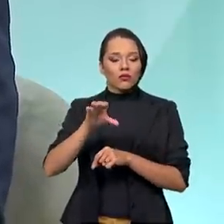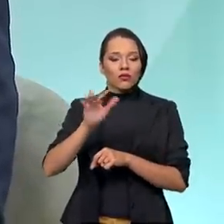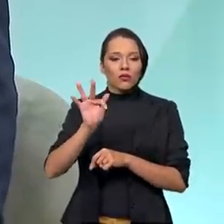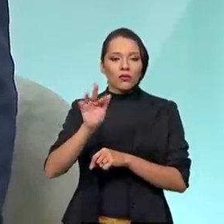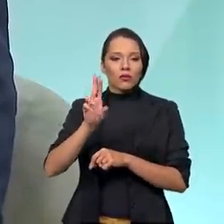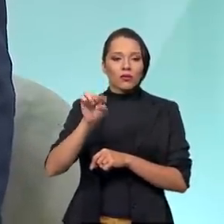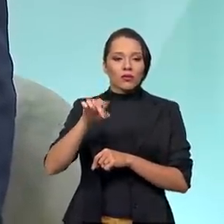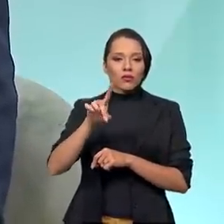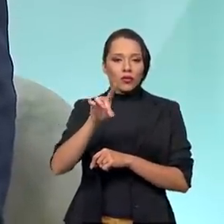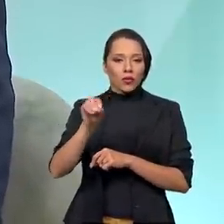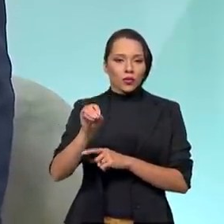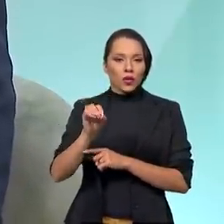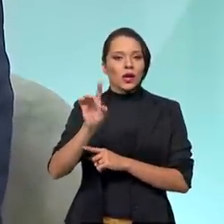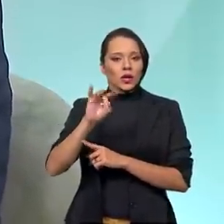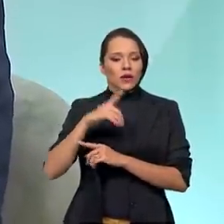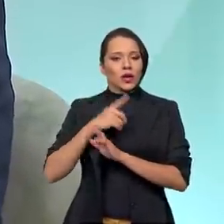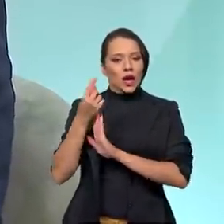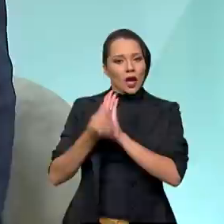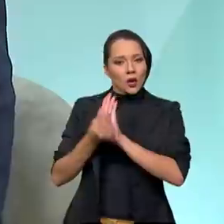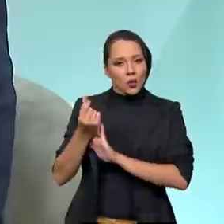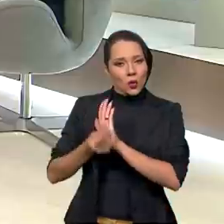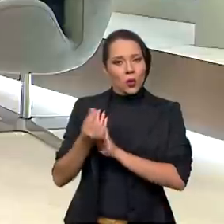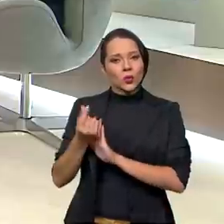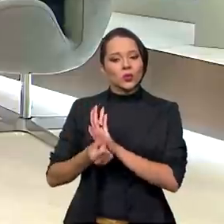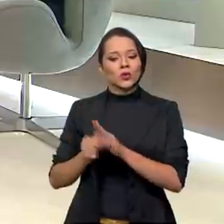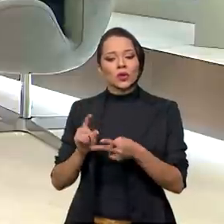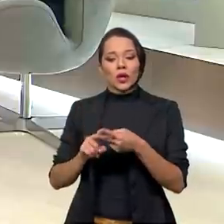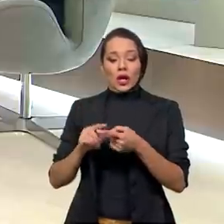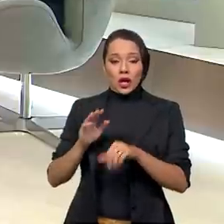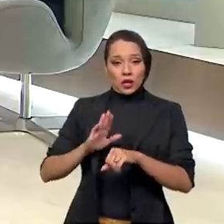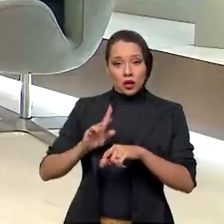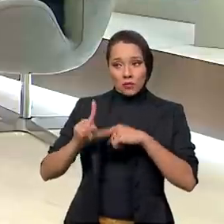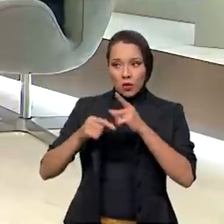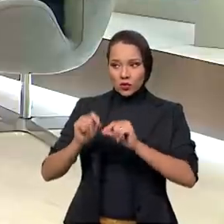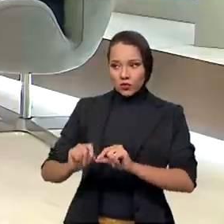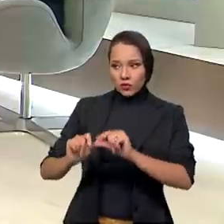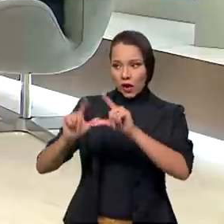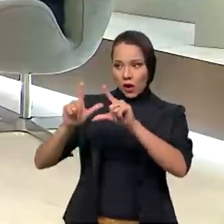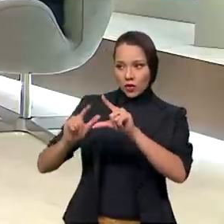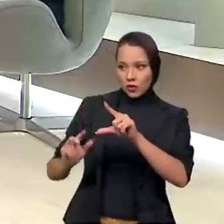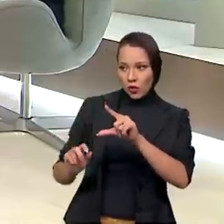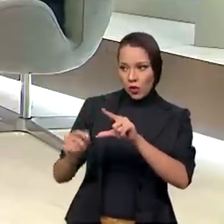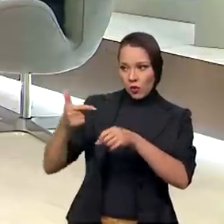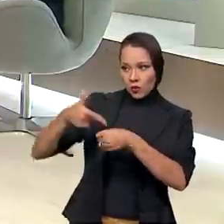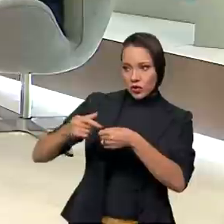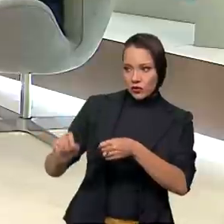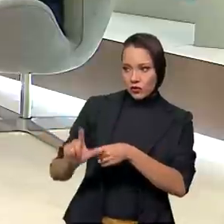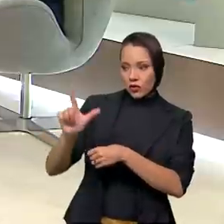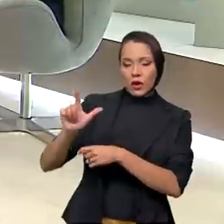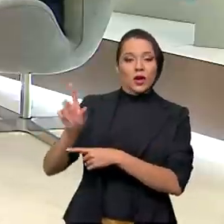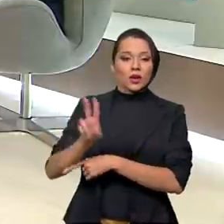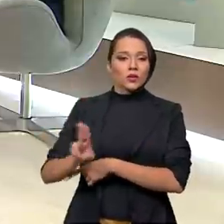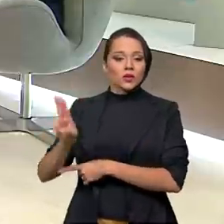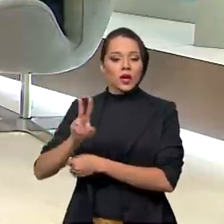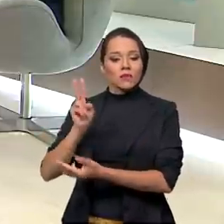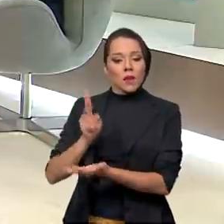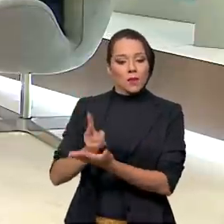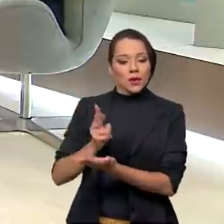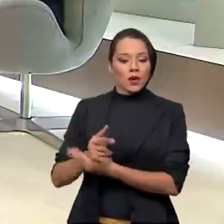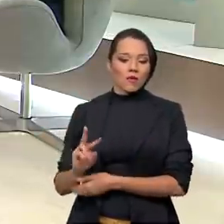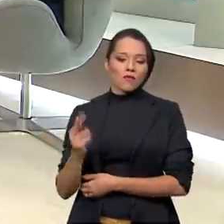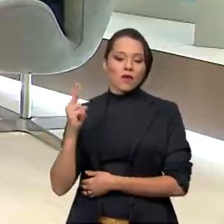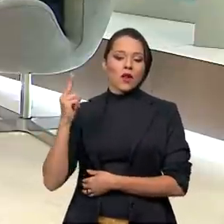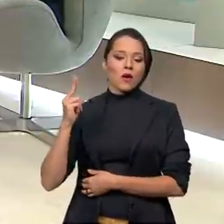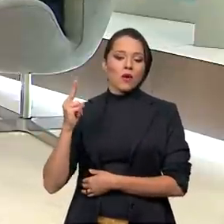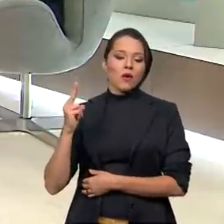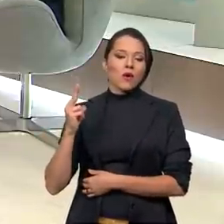receberia recursos orçamentários e, no momento de alta do preço dos combustíveis, ele seria utilizado para manter o preço